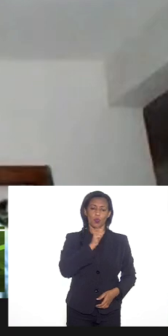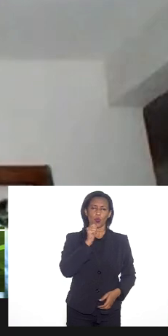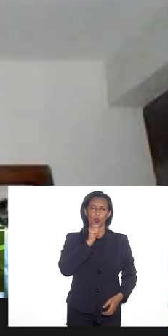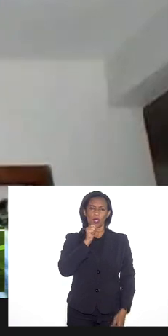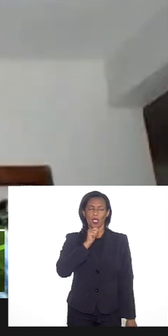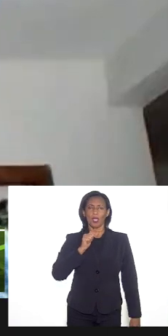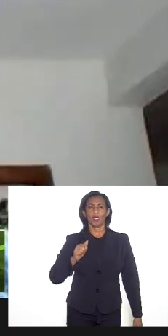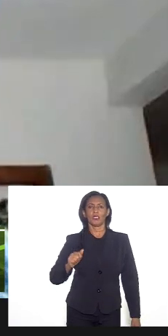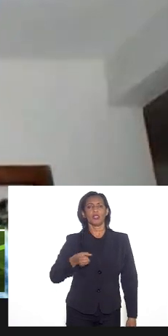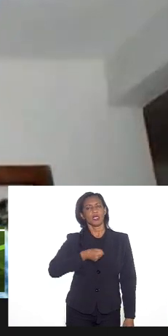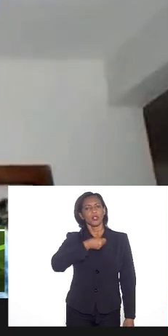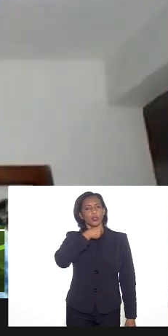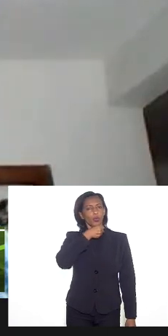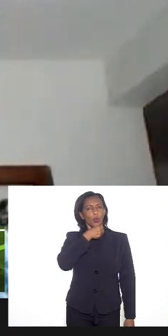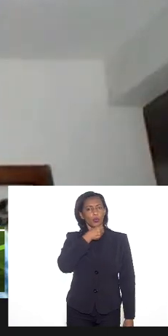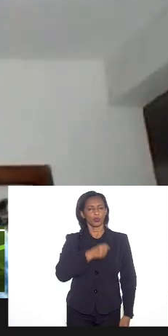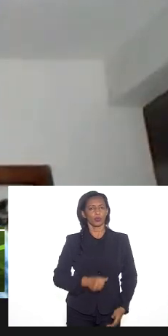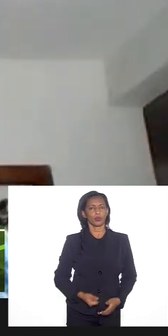idosos